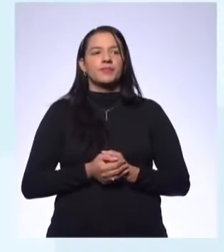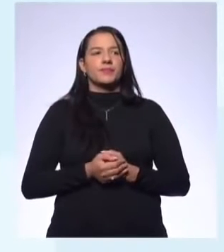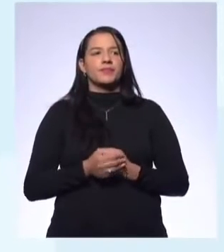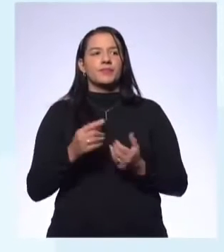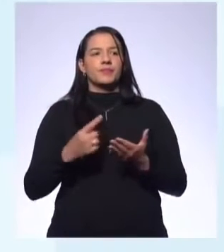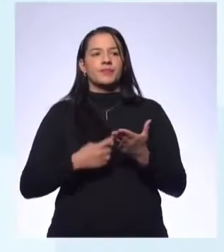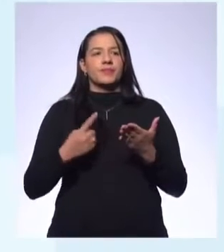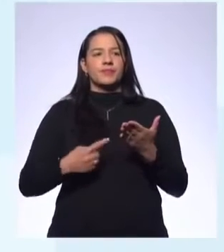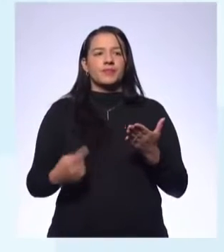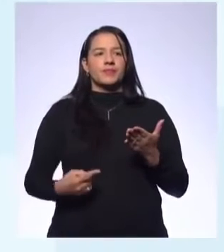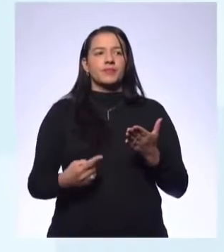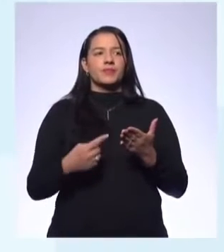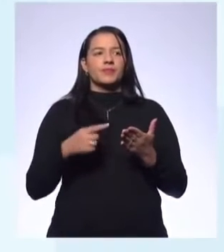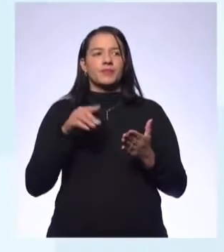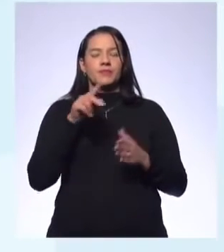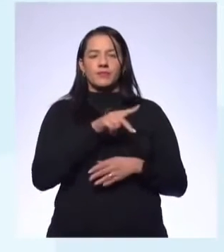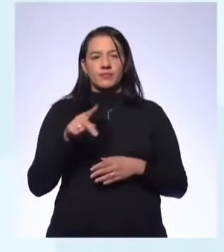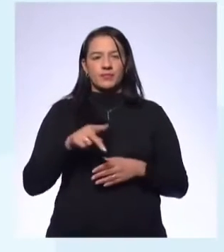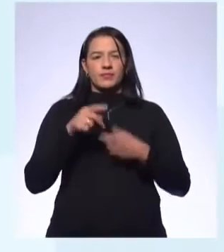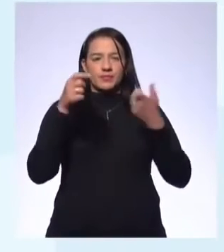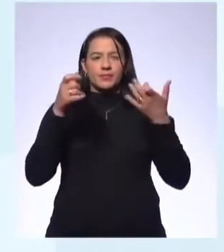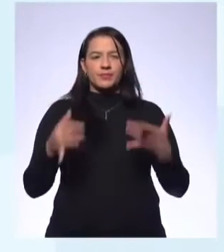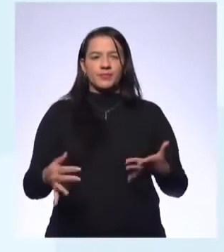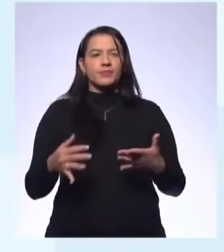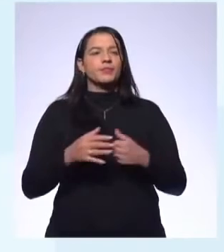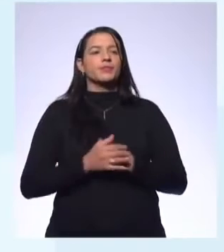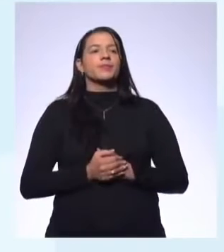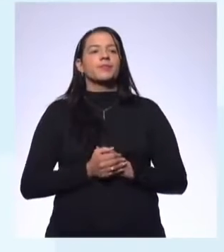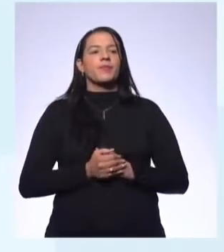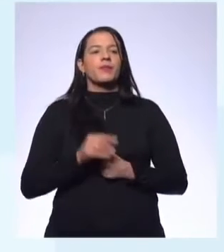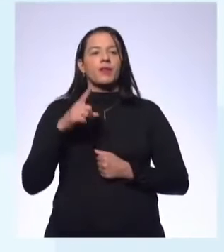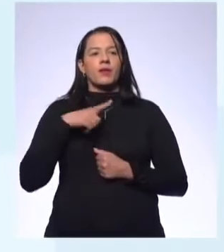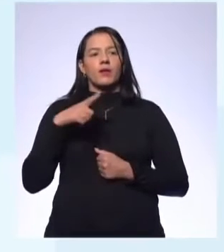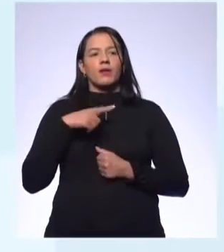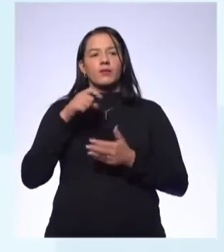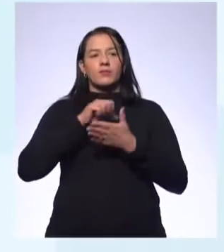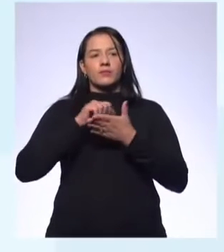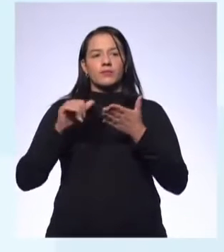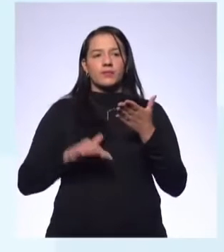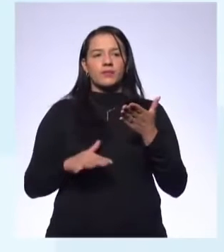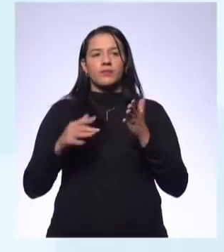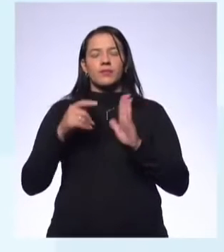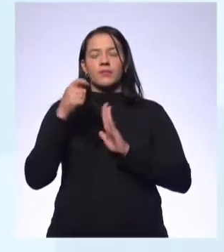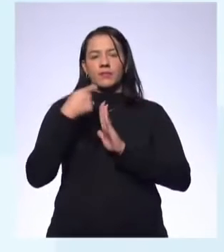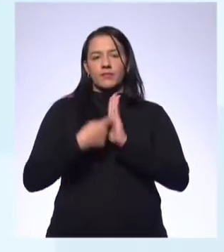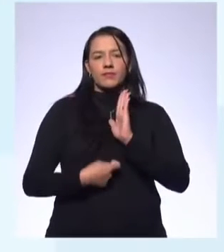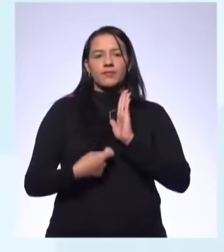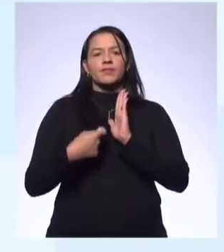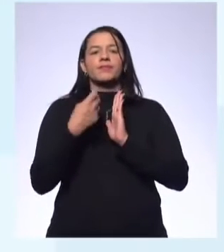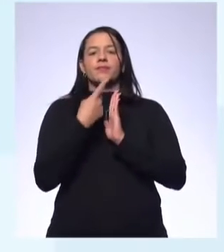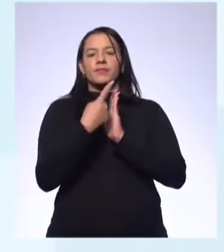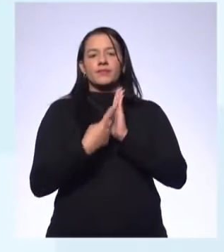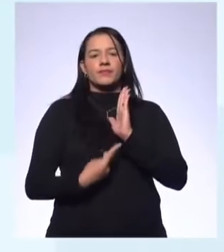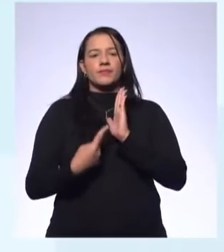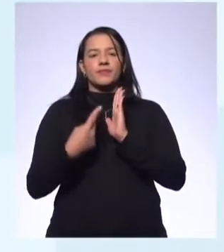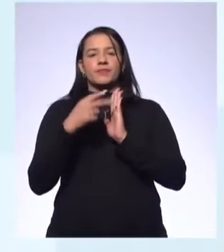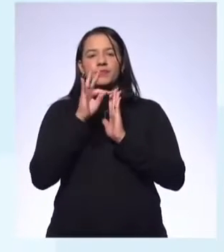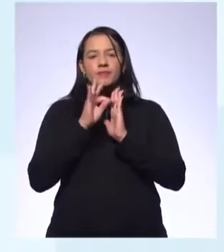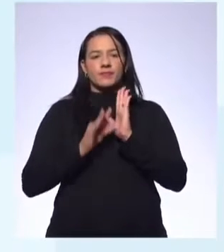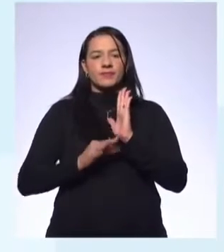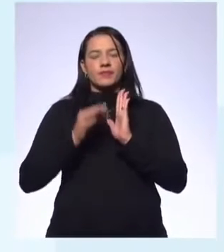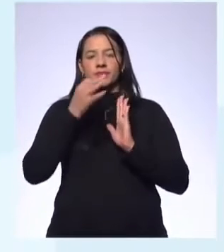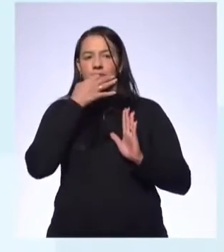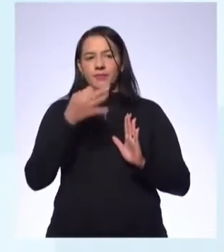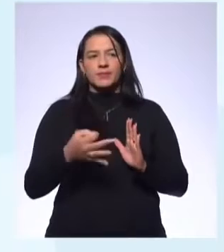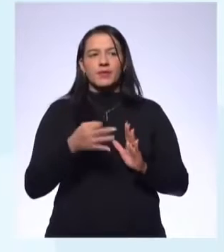bom professores? Lá tem uma produção, lá tem uma atividade de produção escrita de um texto de opinião. Eu coloquei aqui